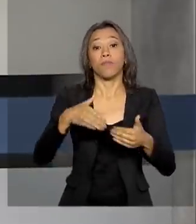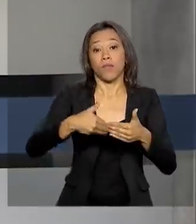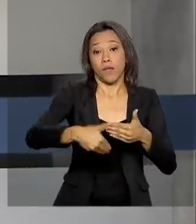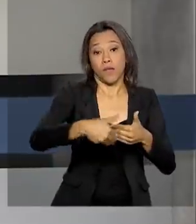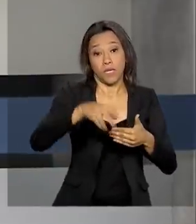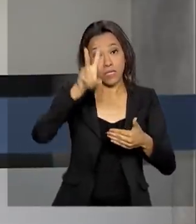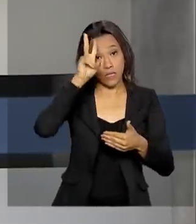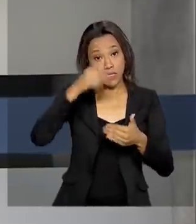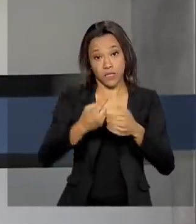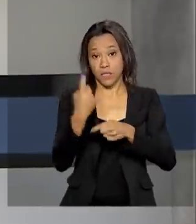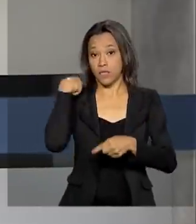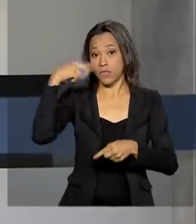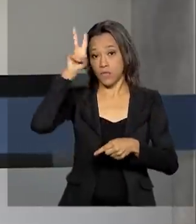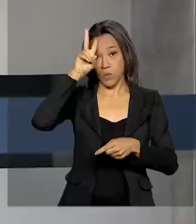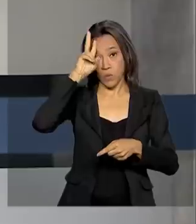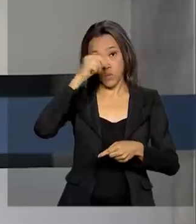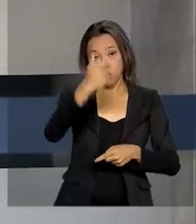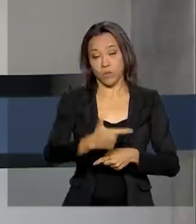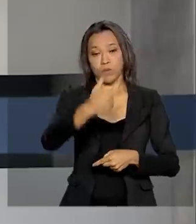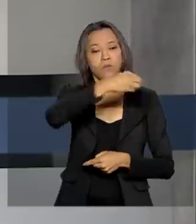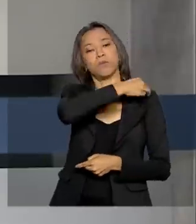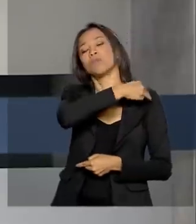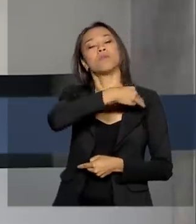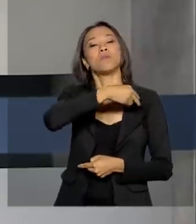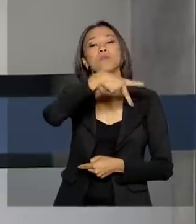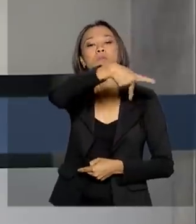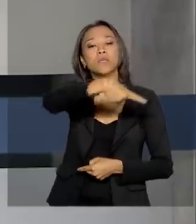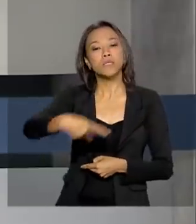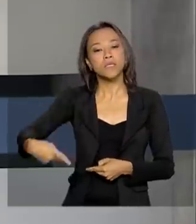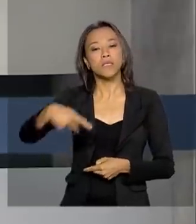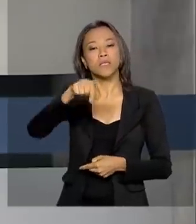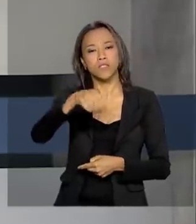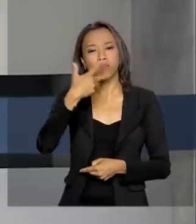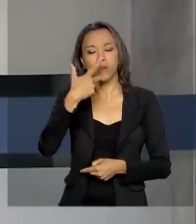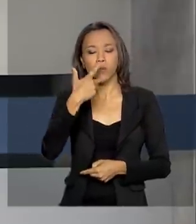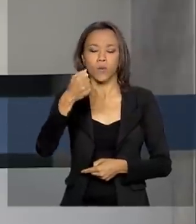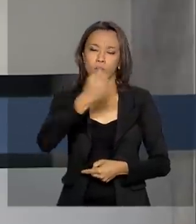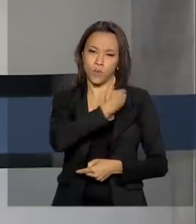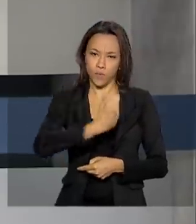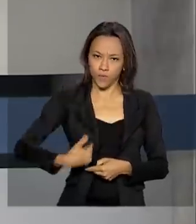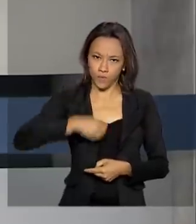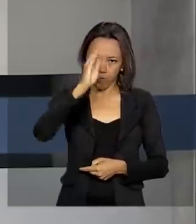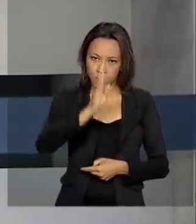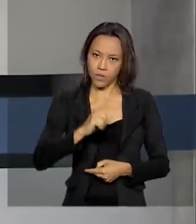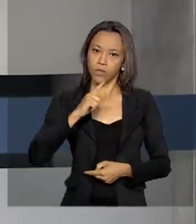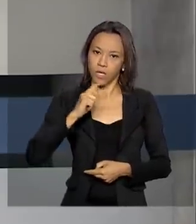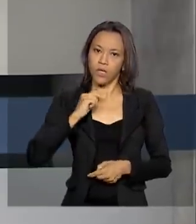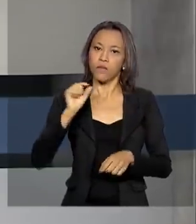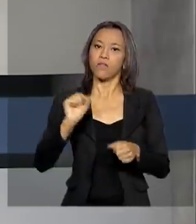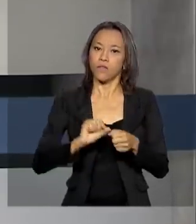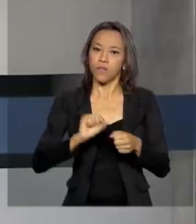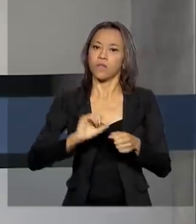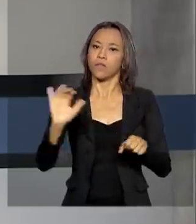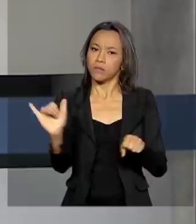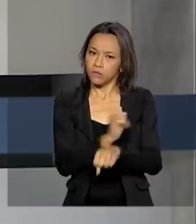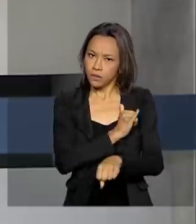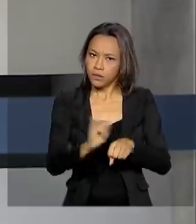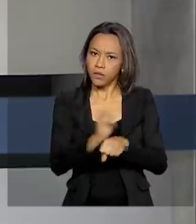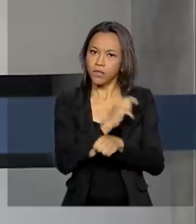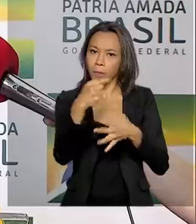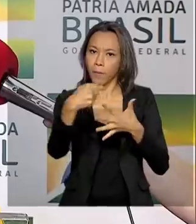exercício da presidência, afirmou que o governo brasileiro tem tomado as medidas necessárias em relação ao coronavírus.